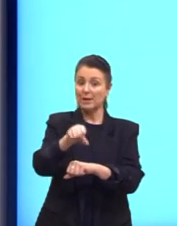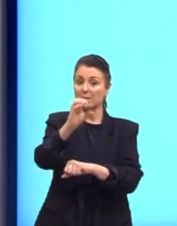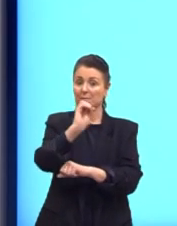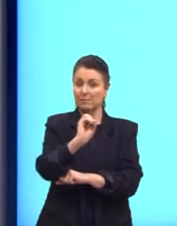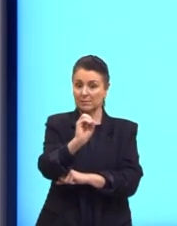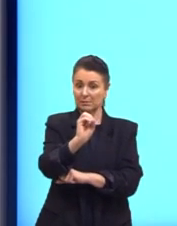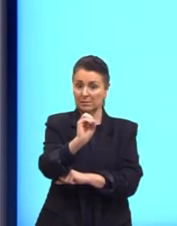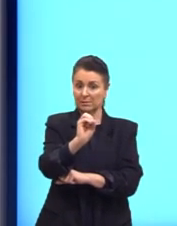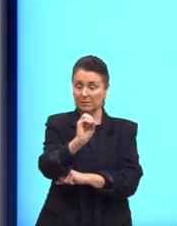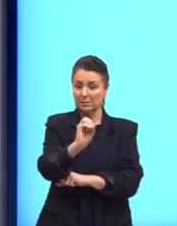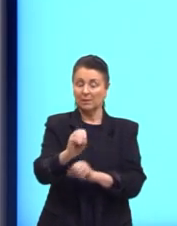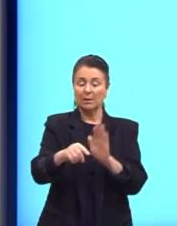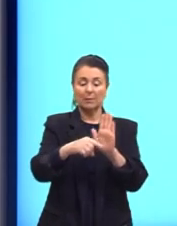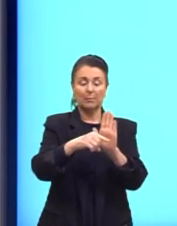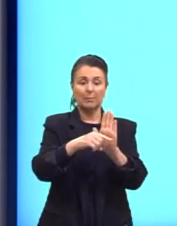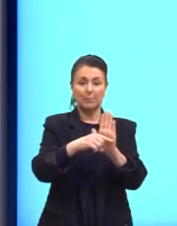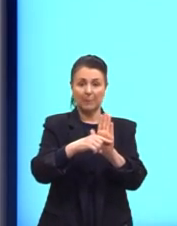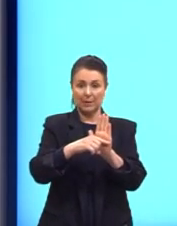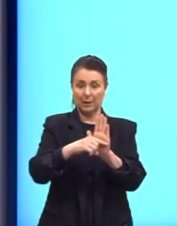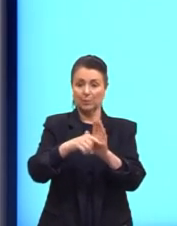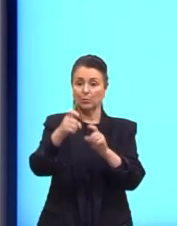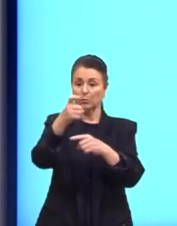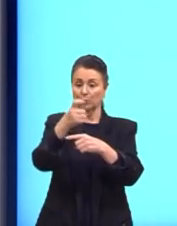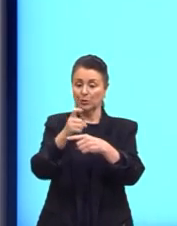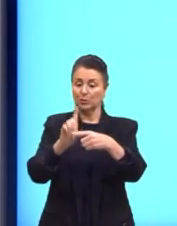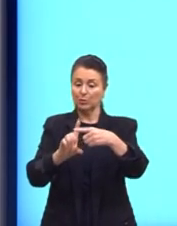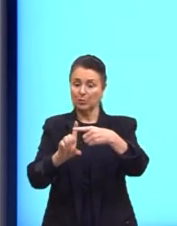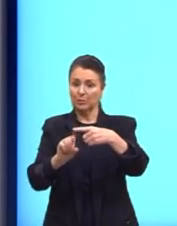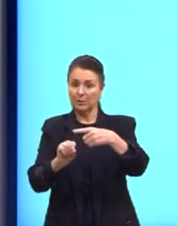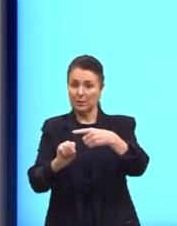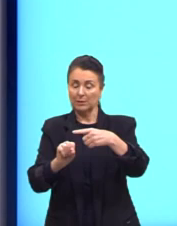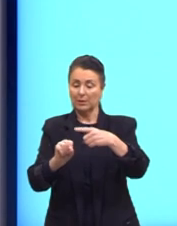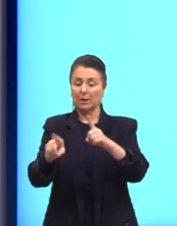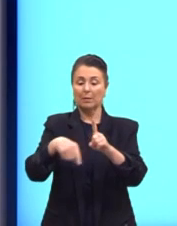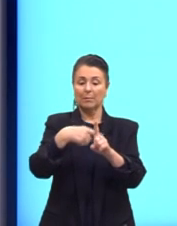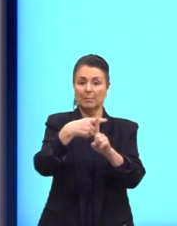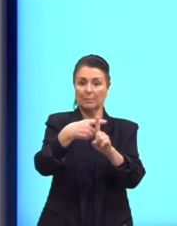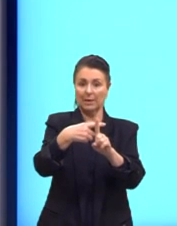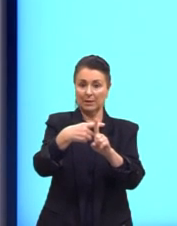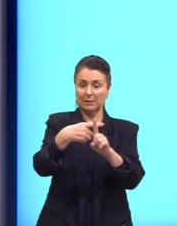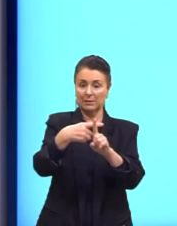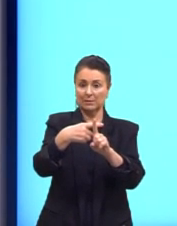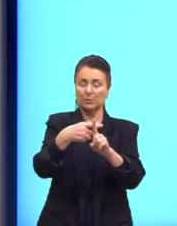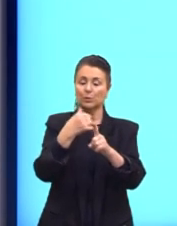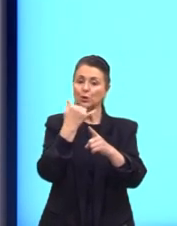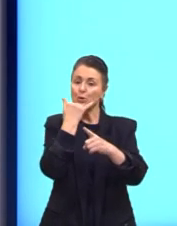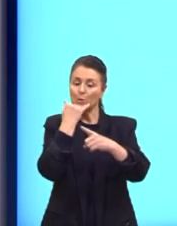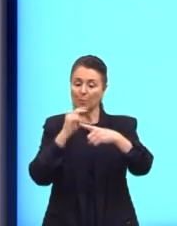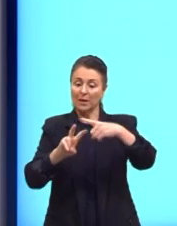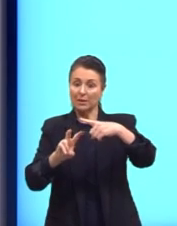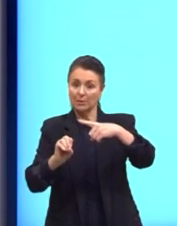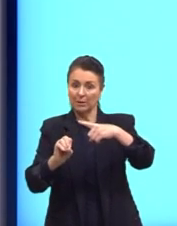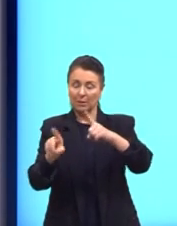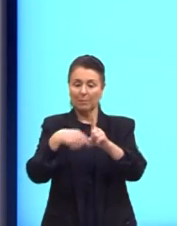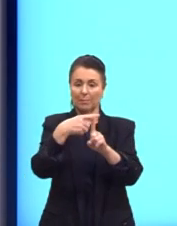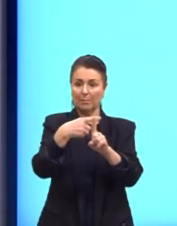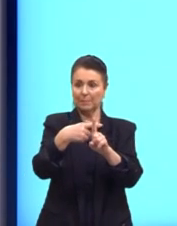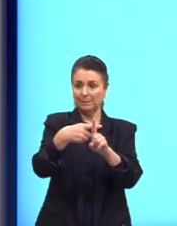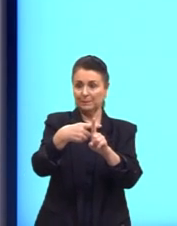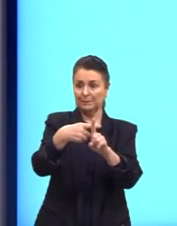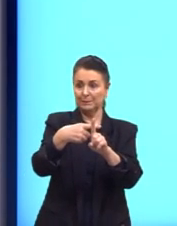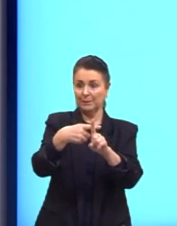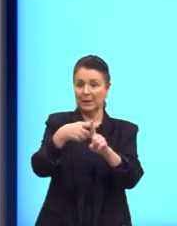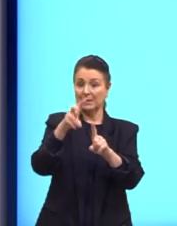Então, ficaria menos X sobre 10 mais 50 igual a 0. E aí, nós isolamos o X.